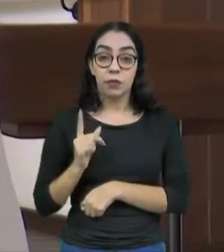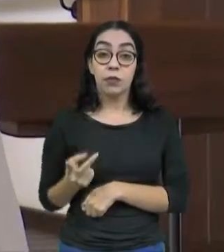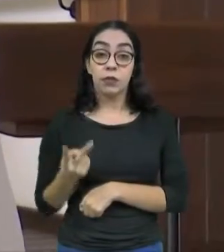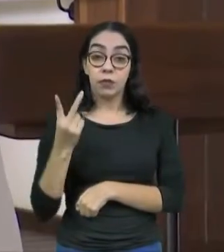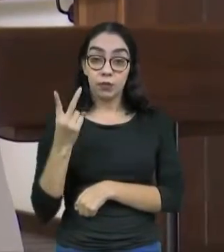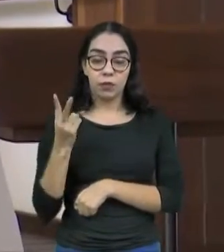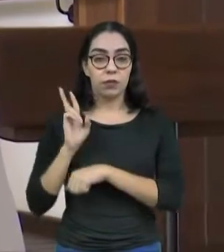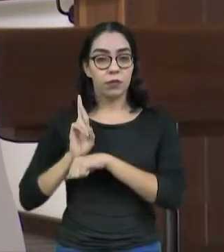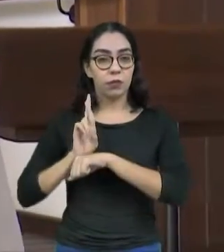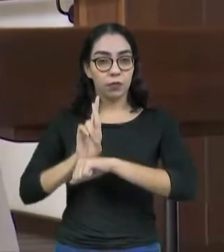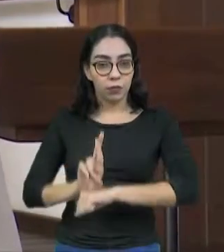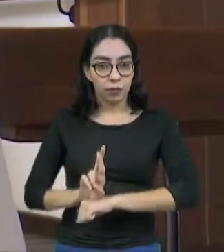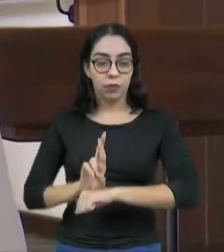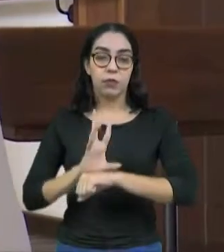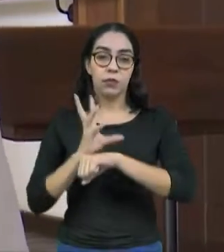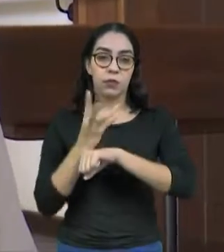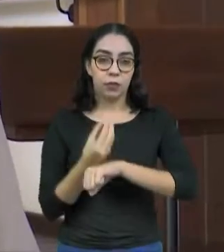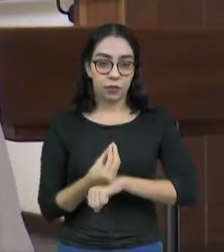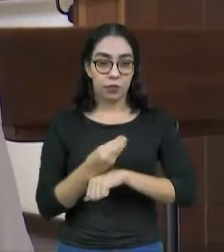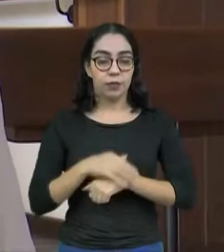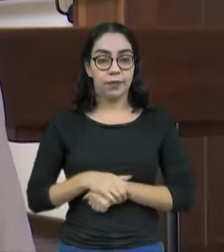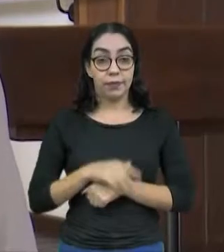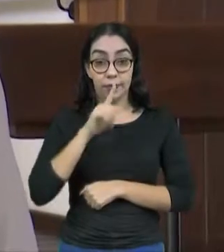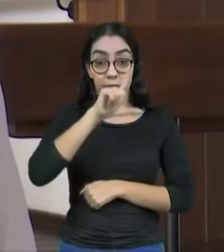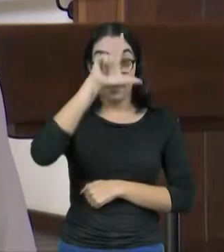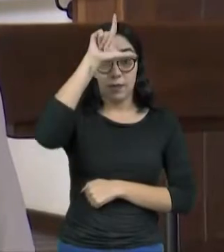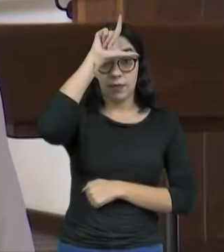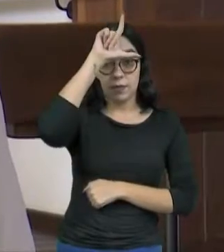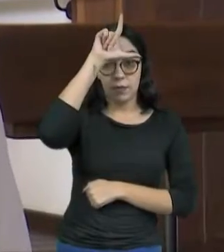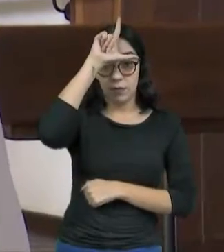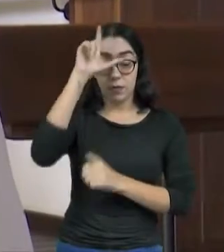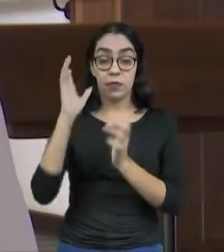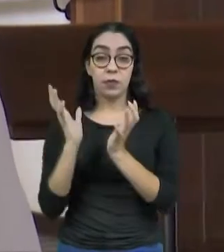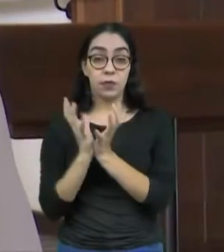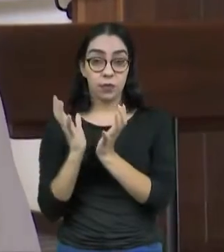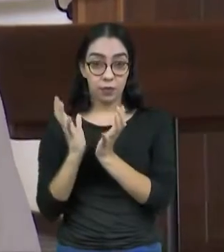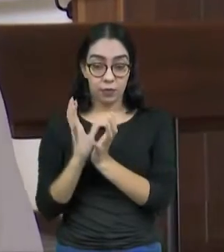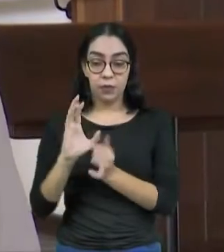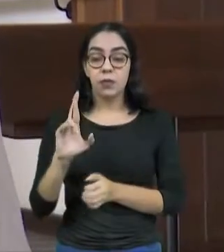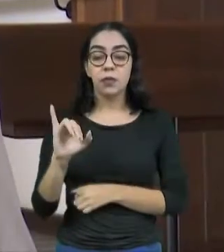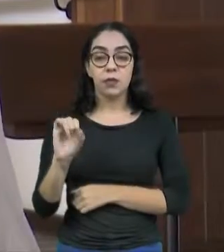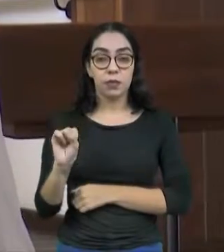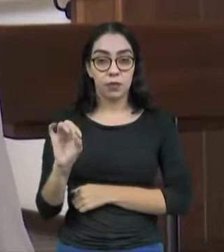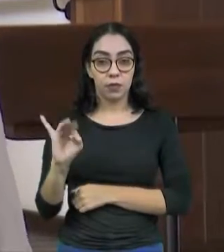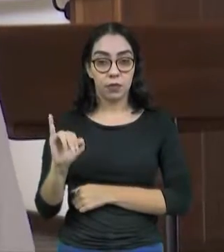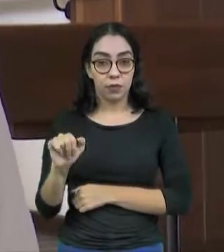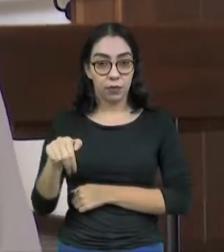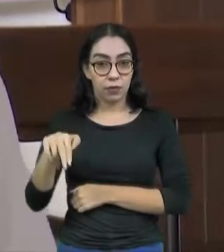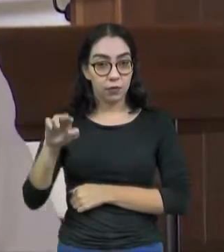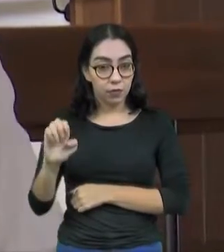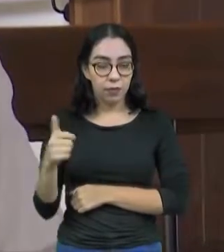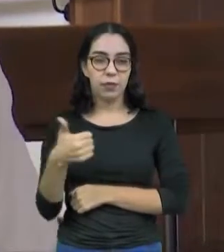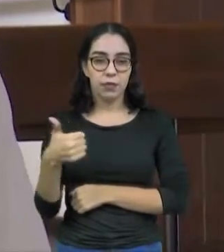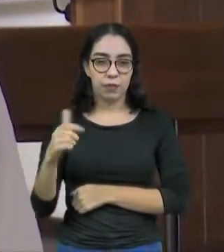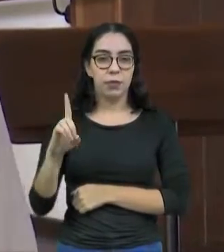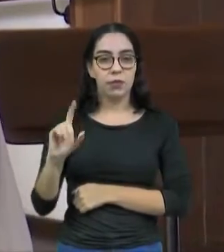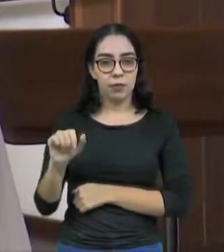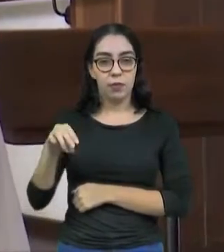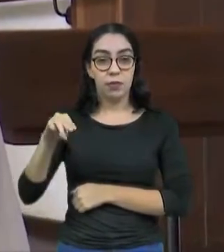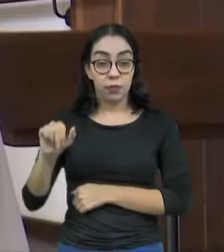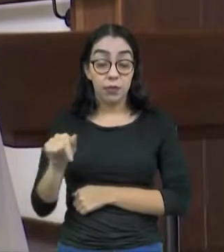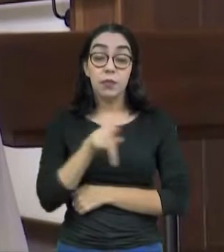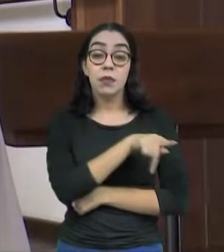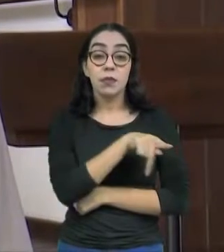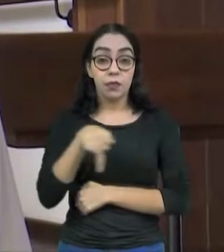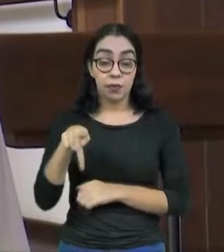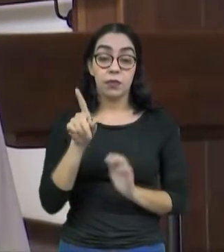A líder do Comitê de Responsabilidade Social, a primeira-dama, Cristiane Leitão, e o presidente da Comissão de Direitos Humanos